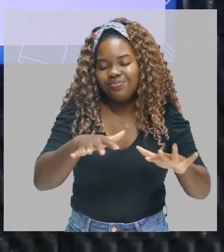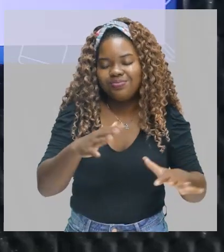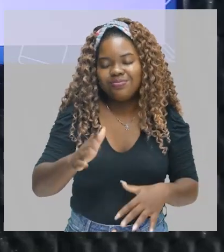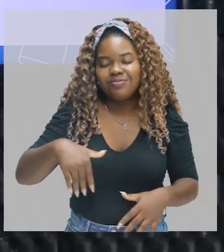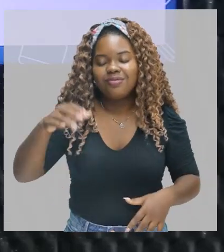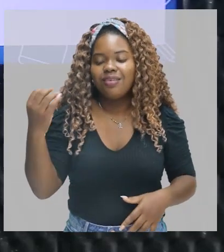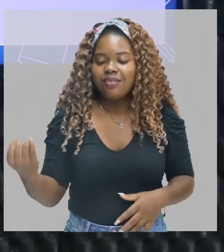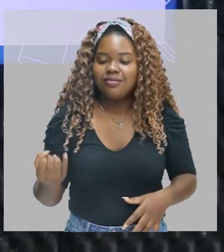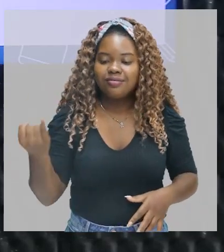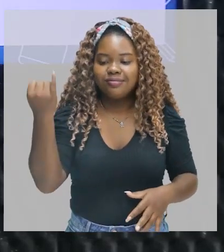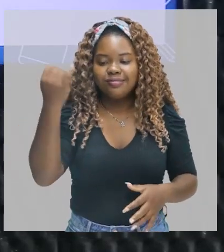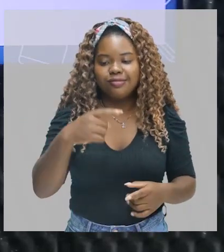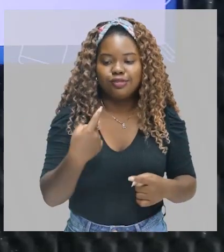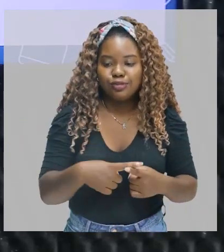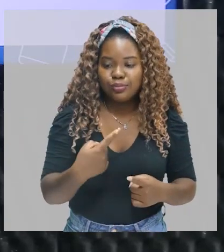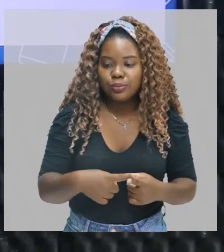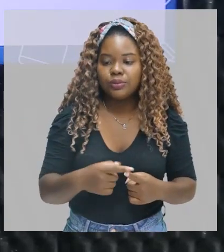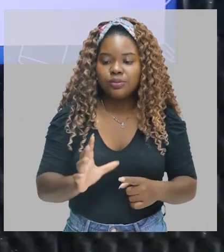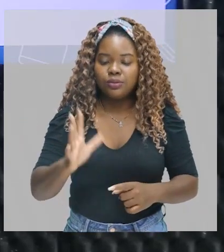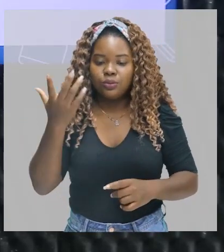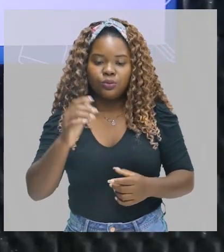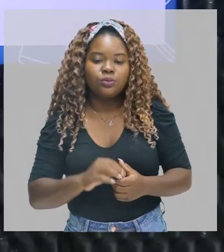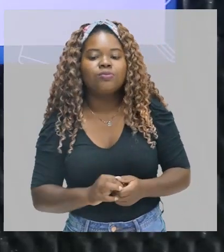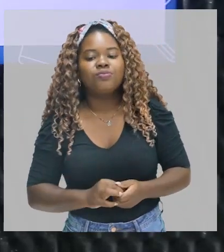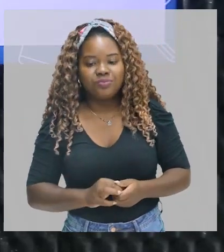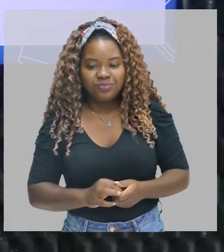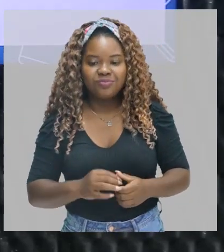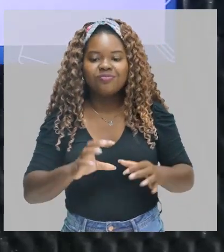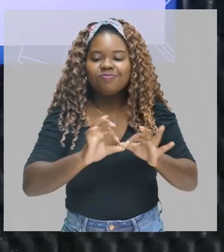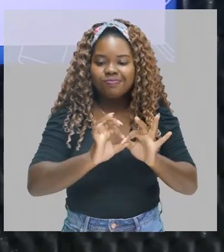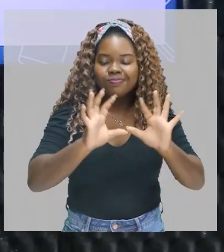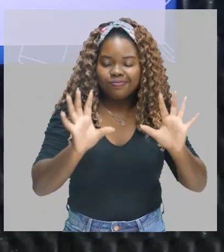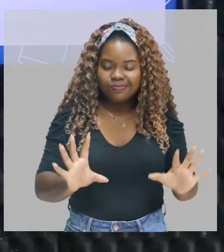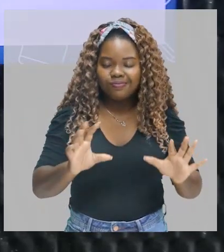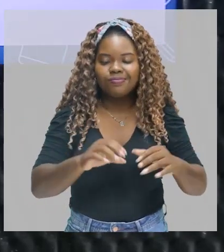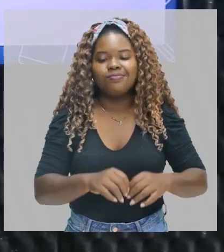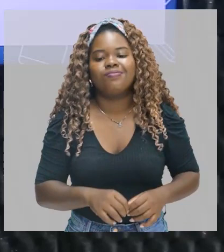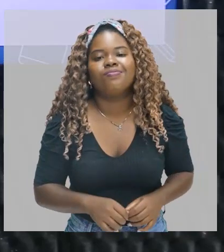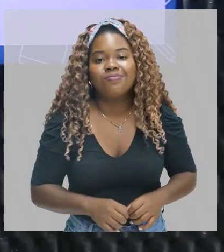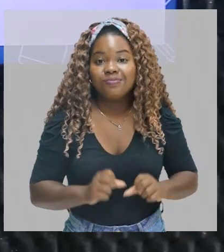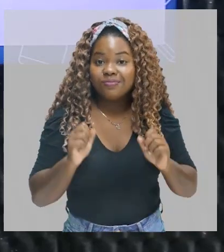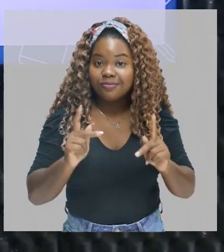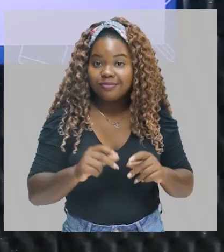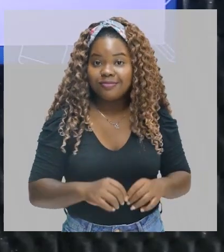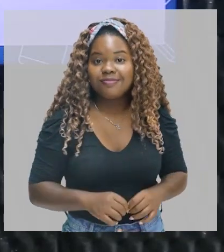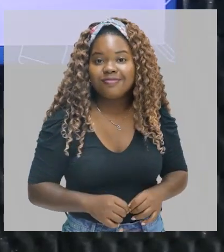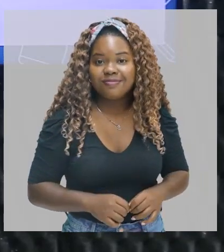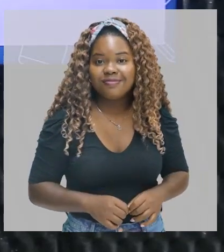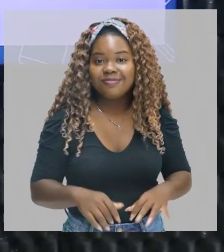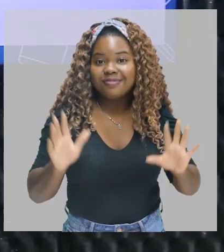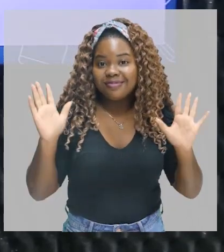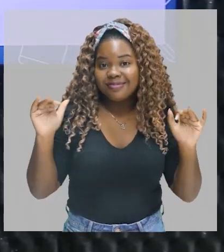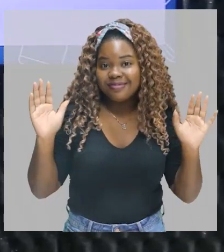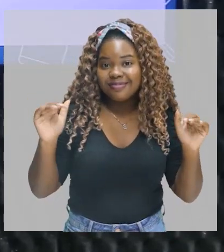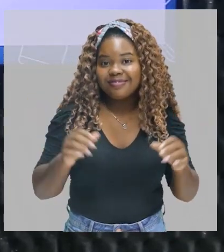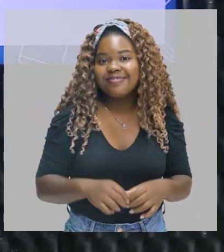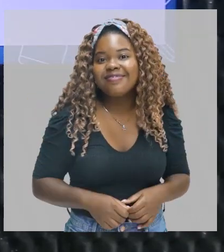importantes, porque nasce a partir da nossa independência. Tá certo? Fico por aqui, hein?